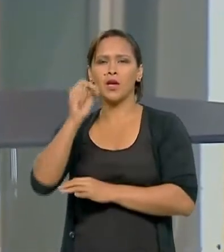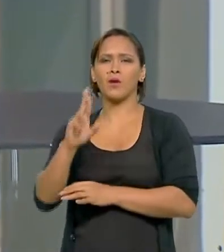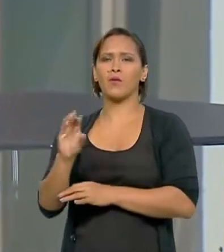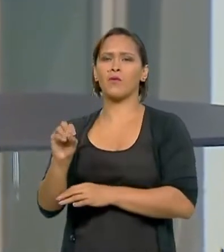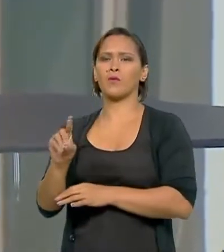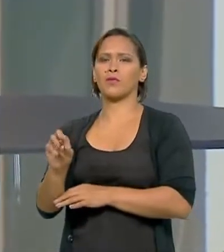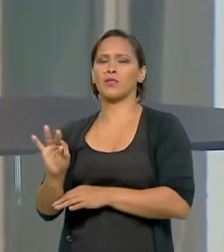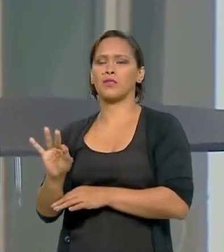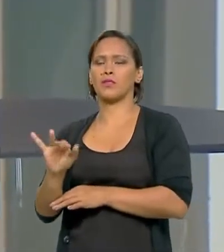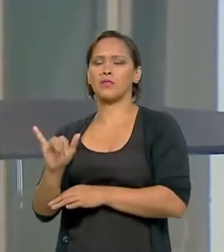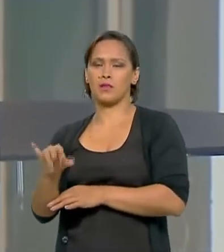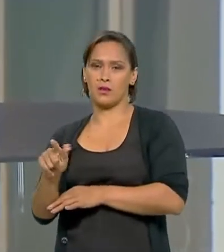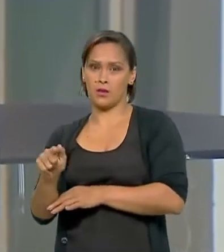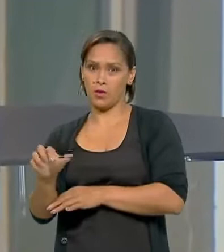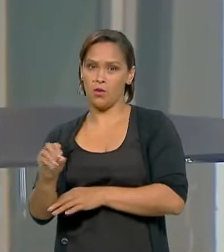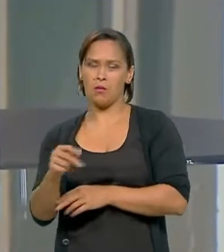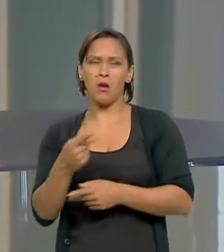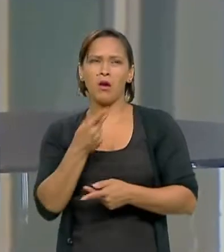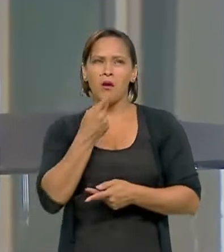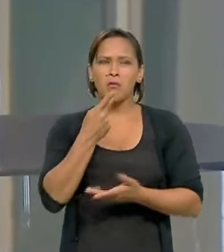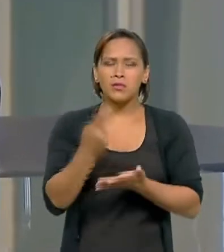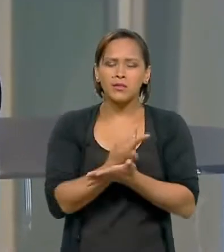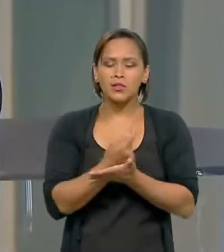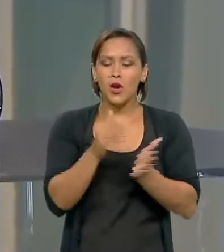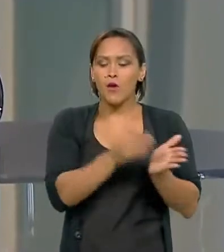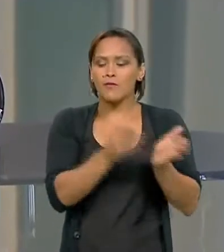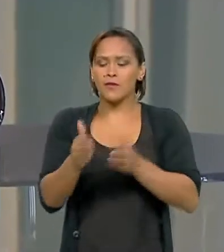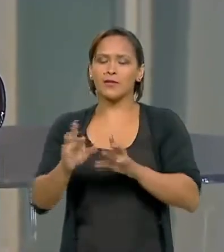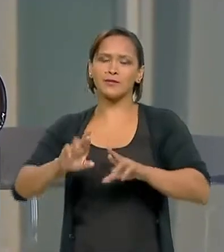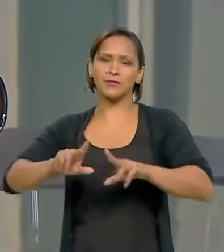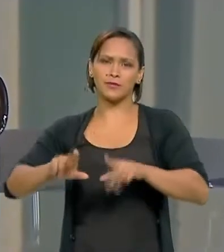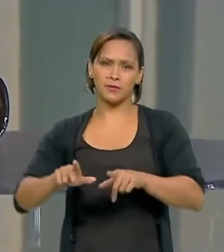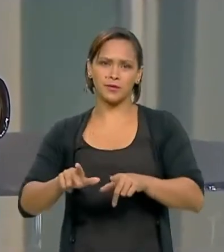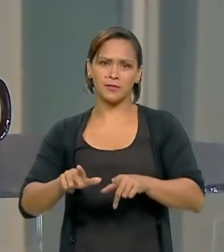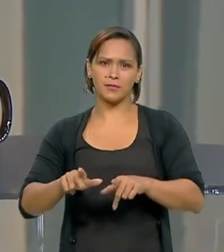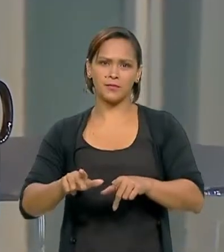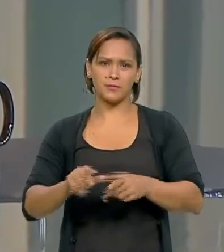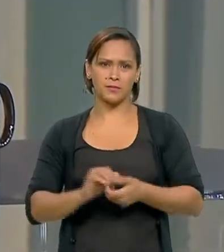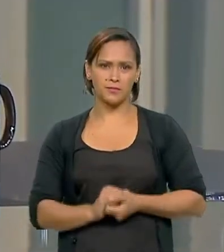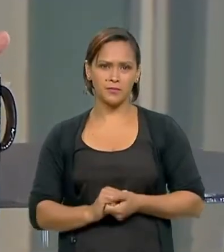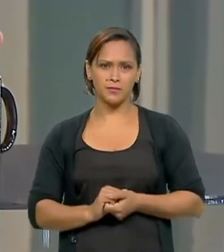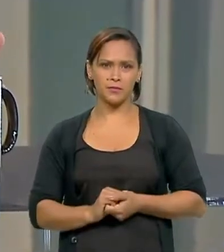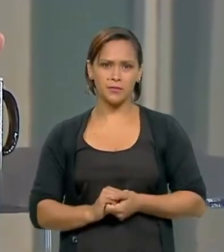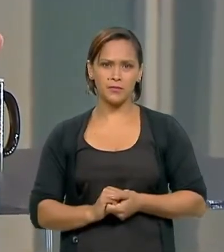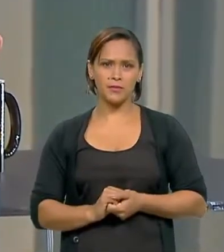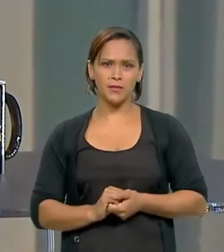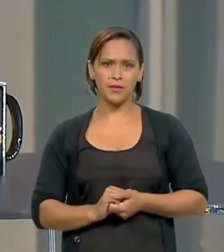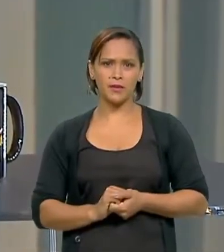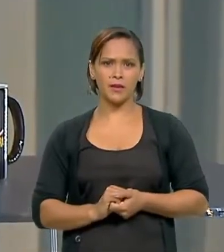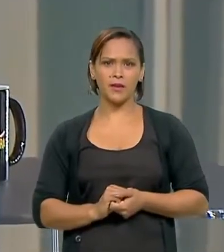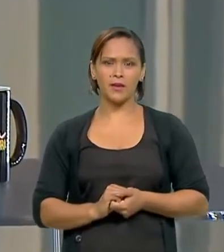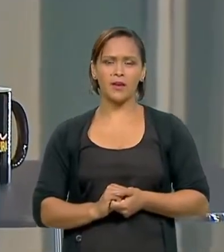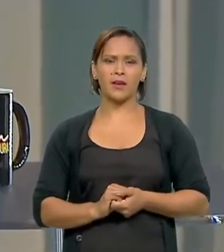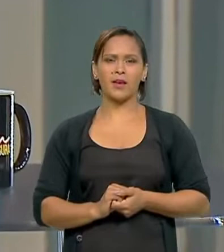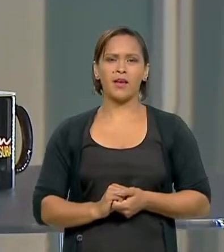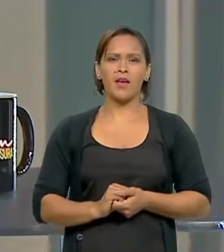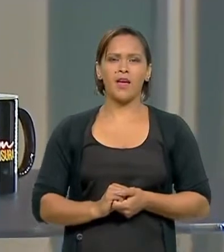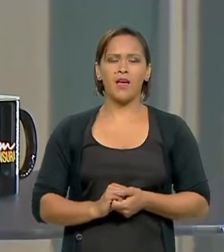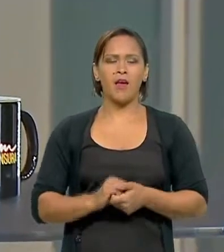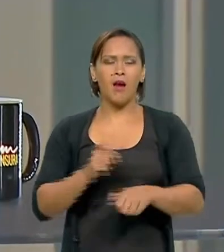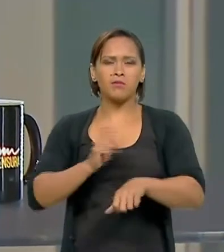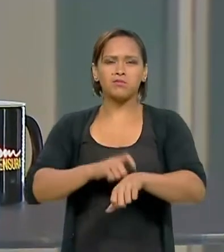Pacheco como alguma coisa que estava acontecendo fora de hora, que era inoportuna, que poderia